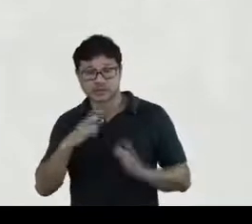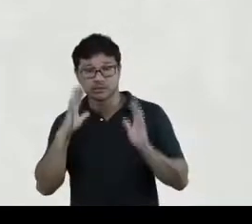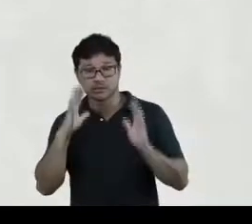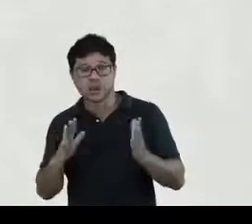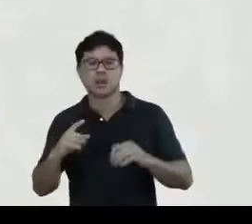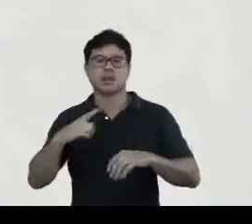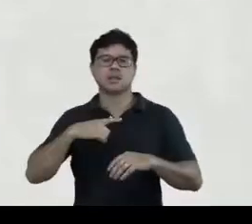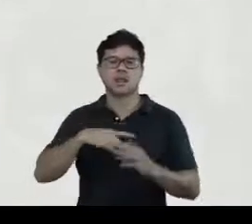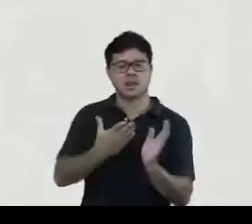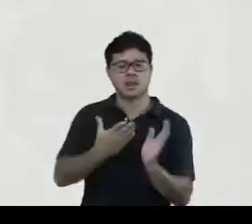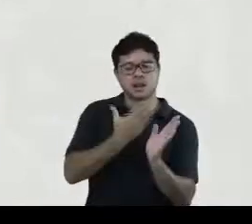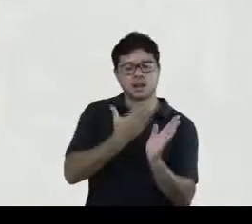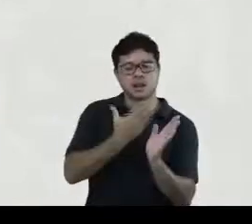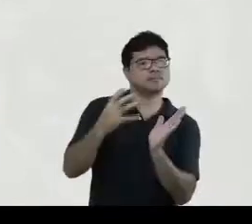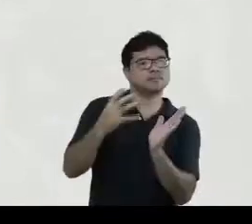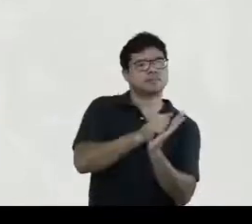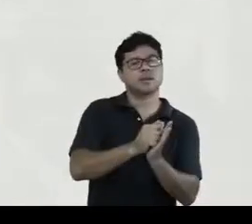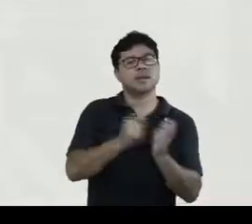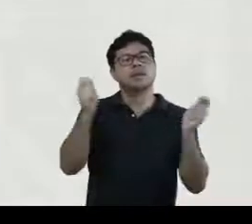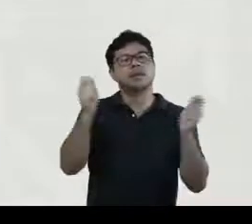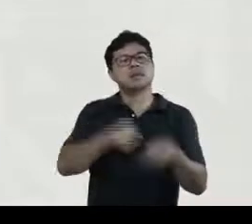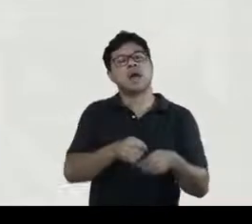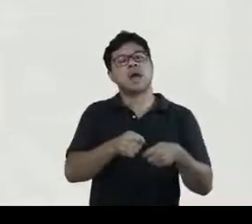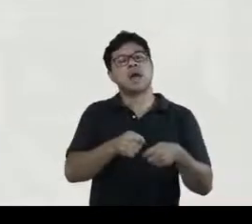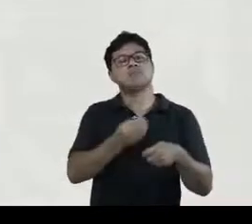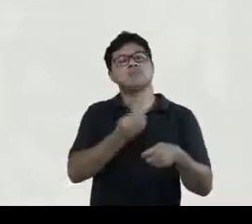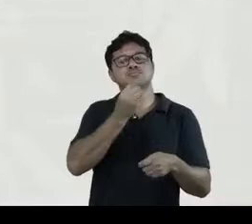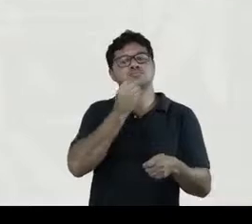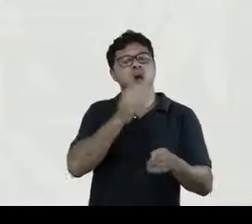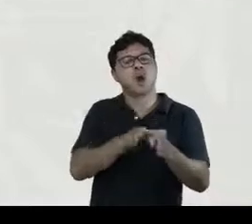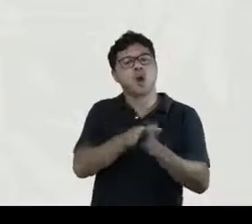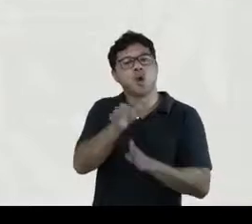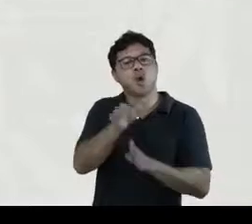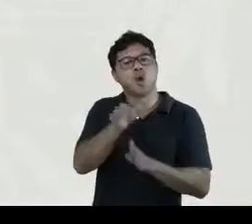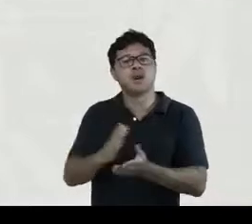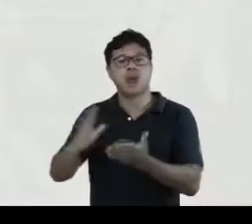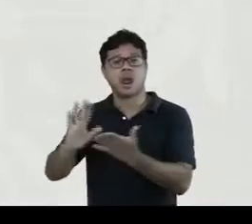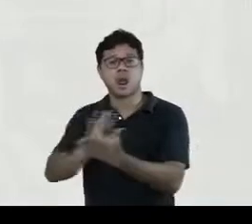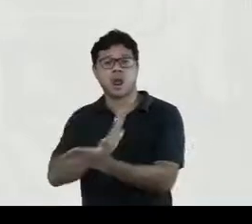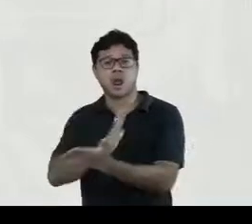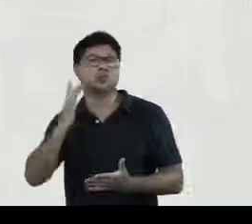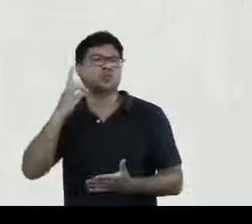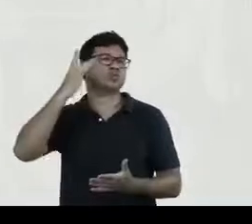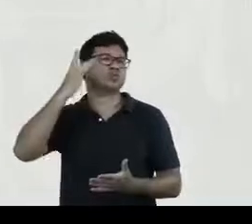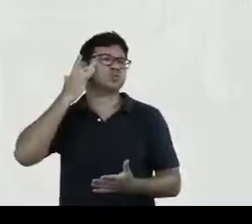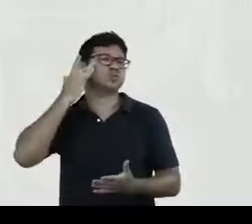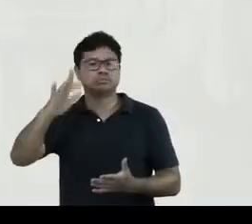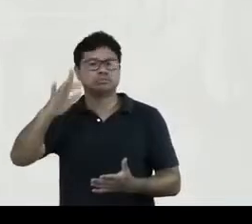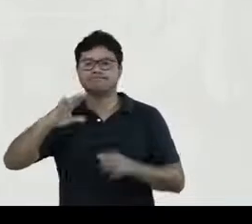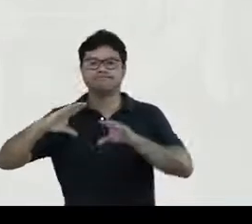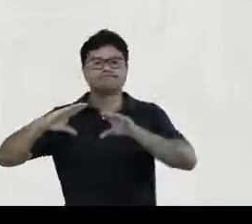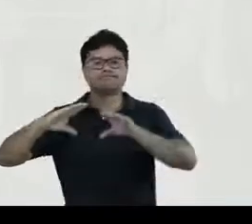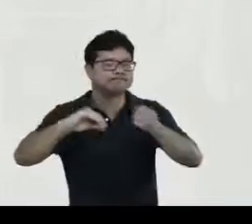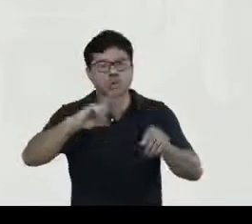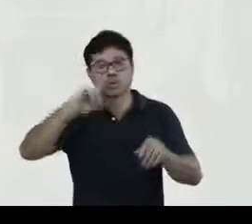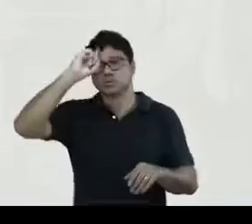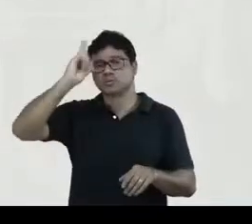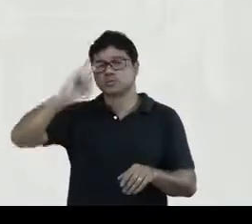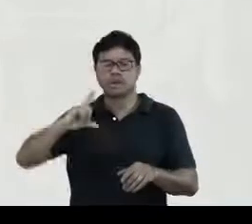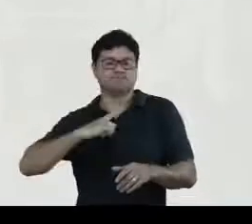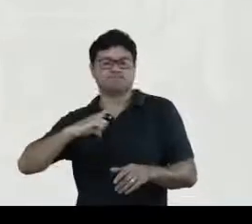determinada obra que pudesse orientar aqueles que ainda não têm acesso a essa